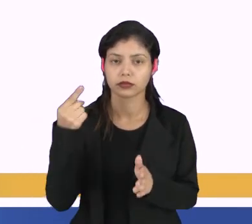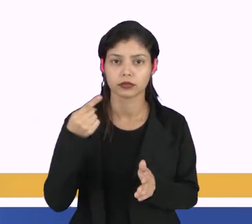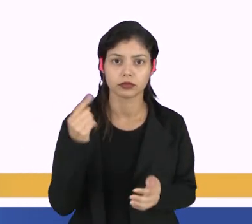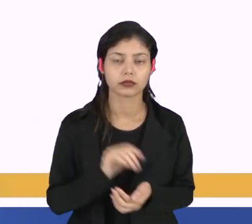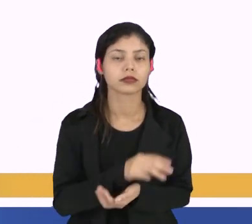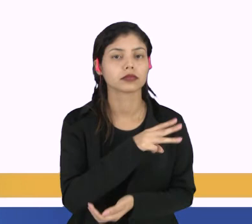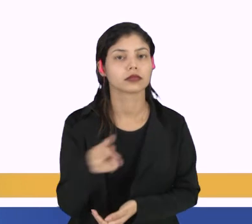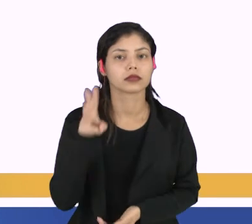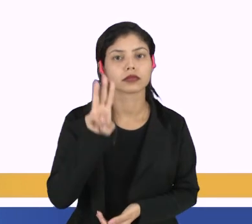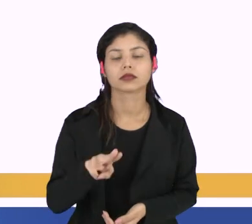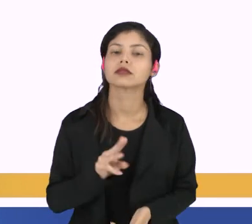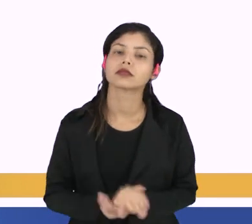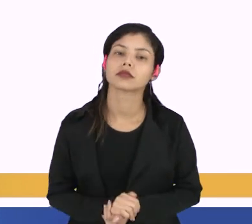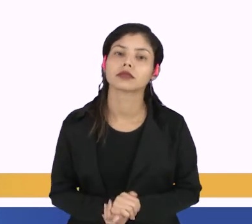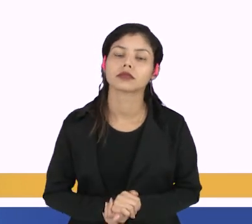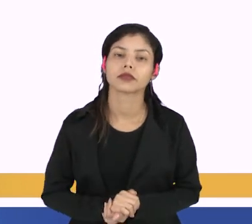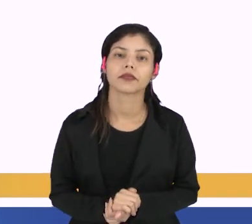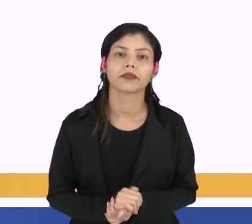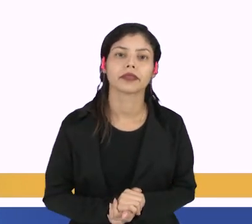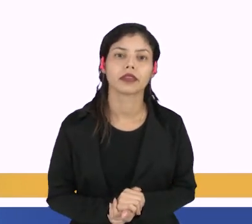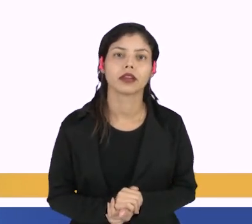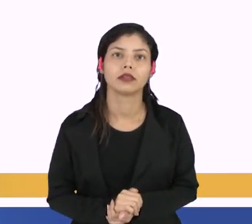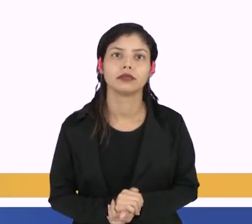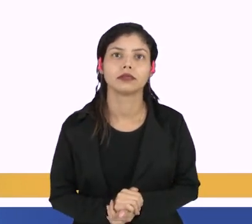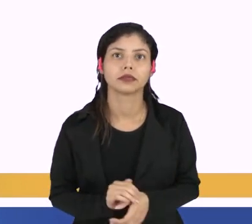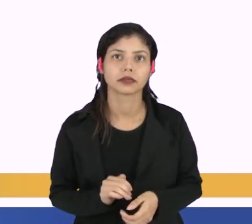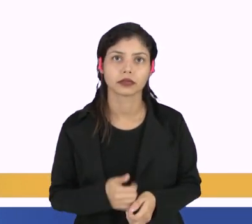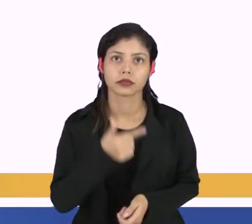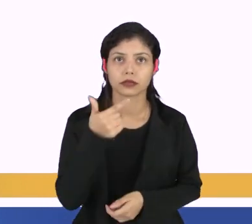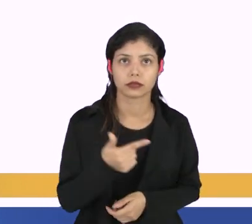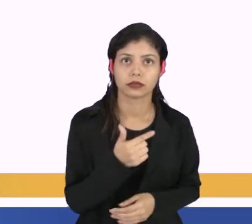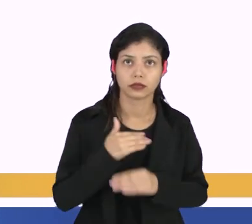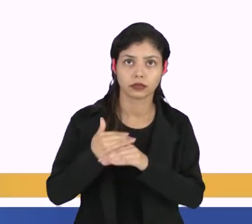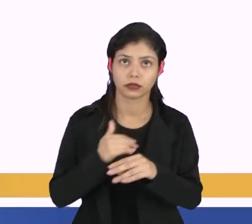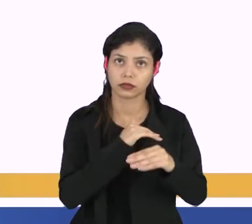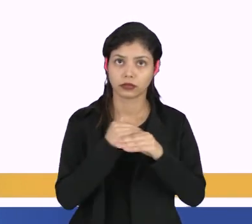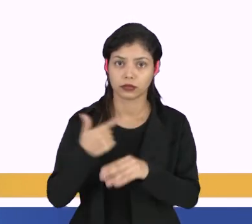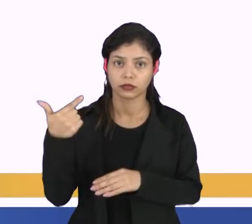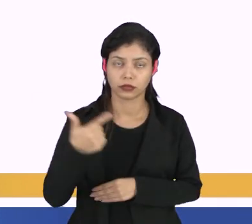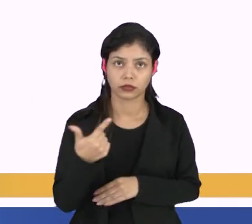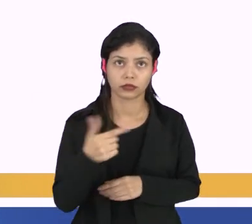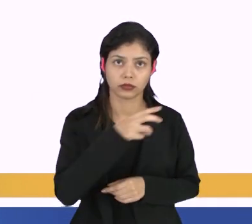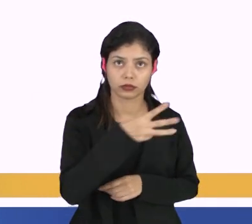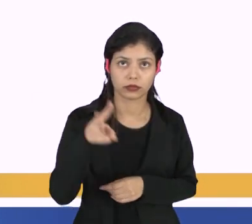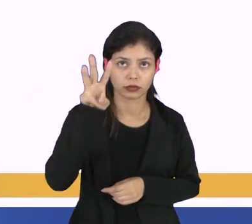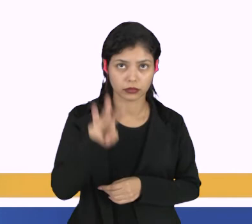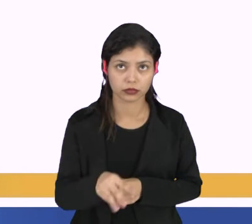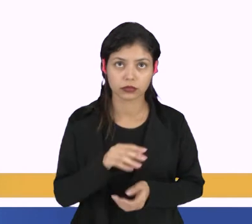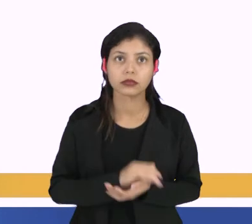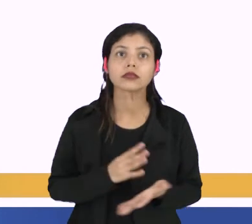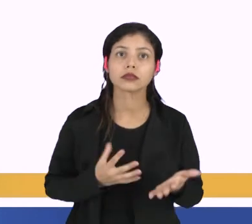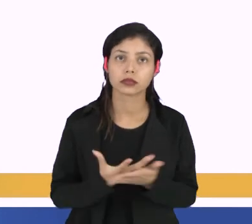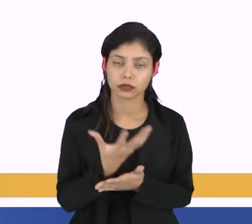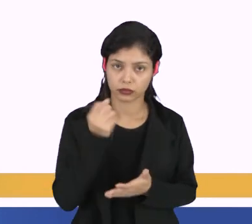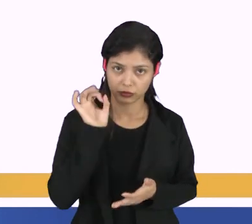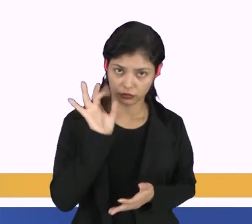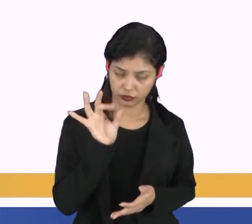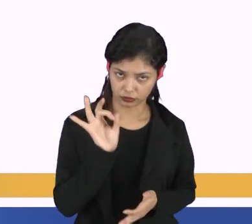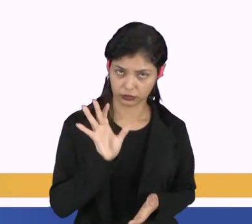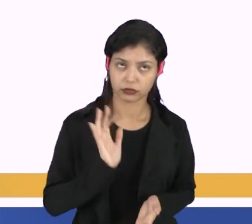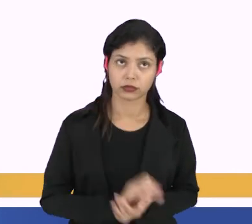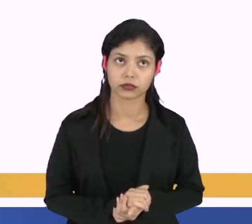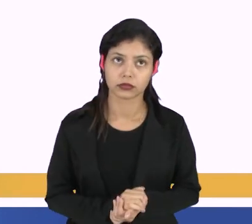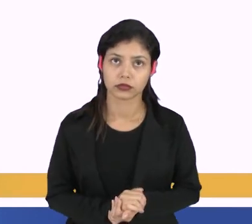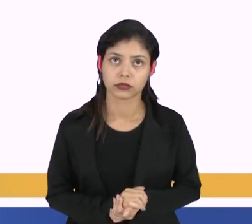nós vamos ter a coluna igual a linha da segunda matriz. Então a gente vai pegar só as extremidades